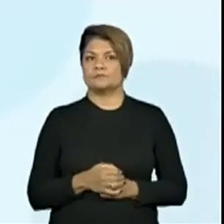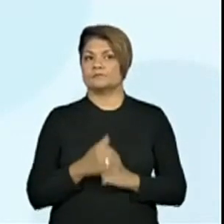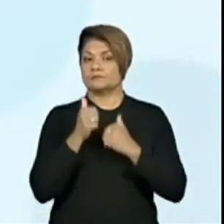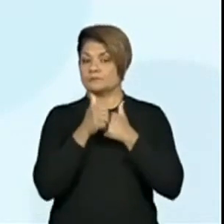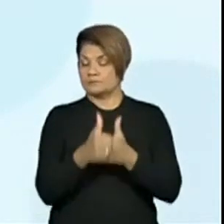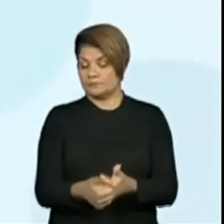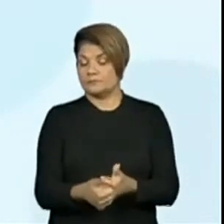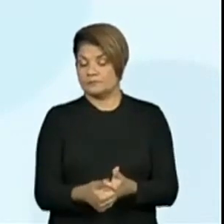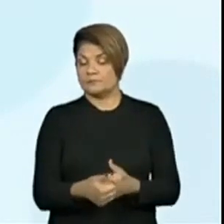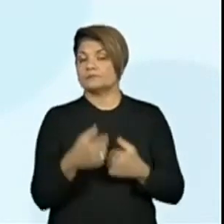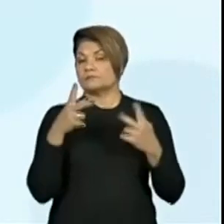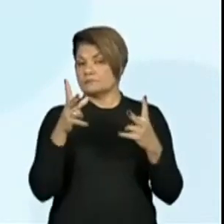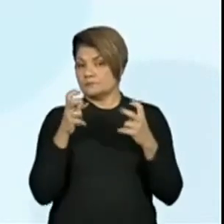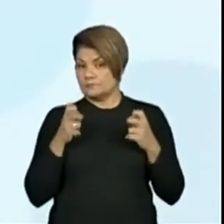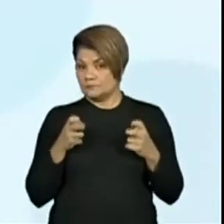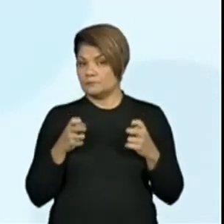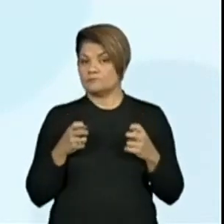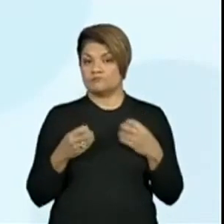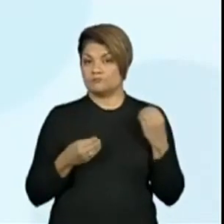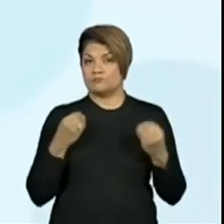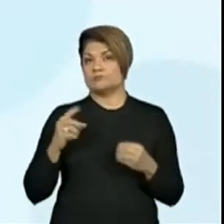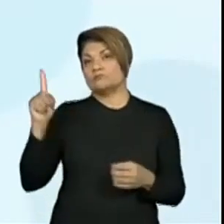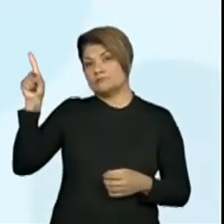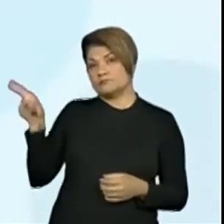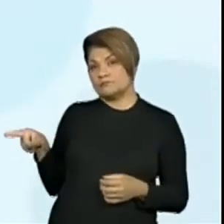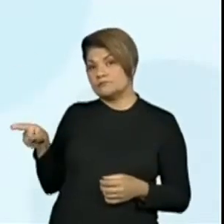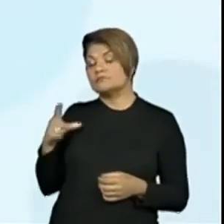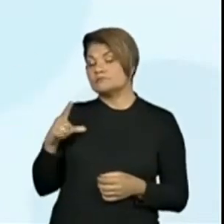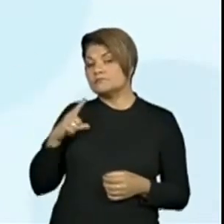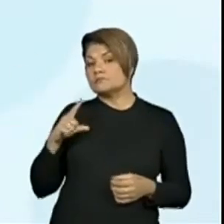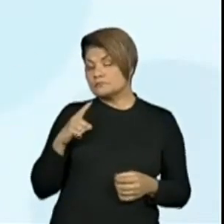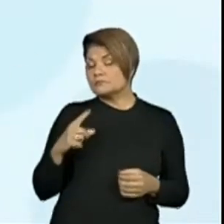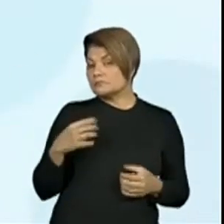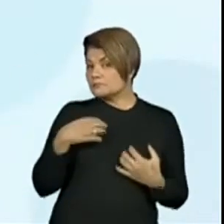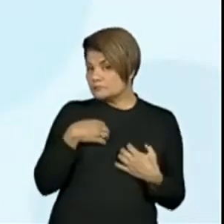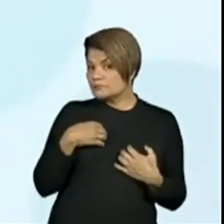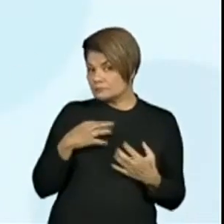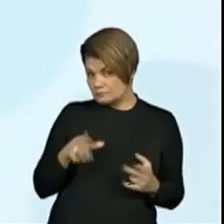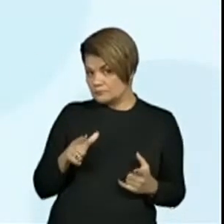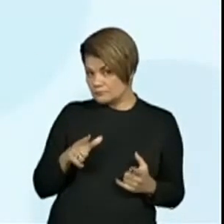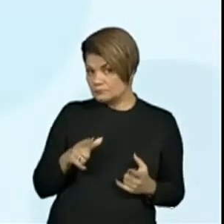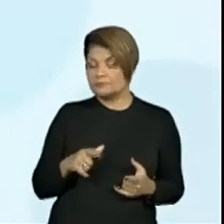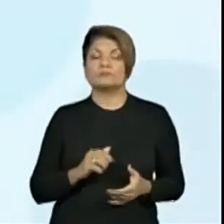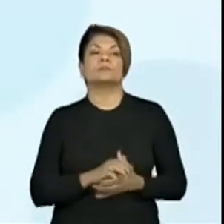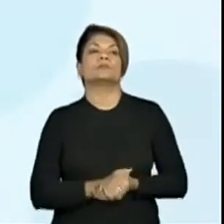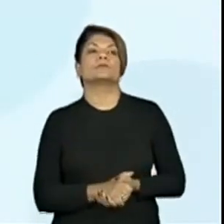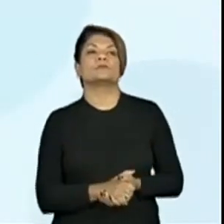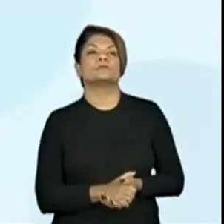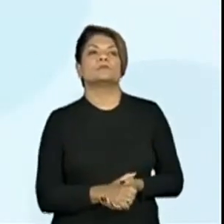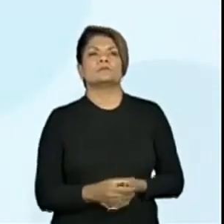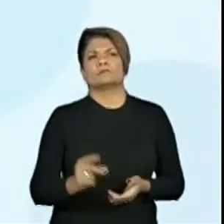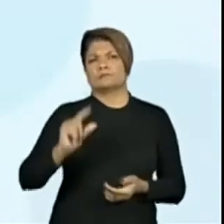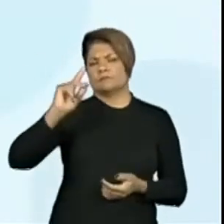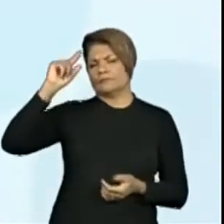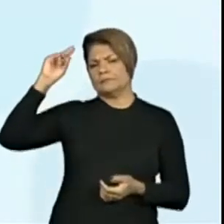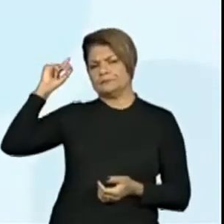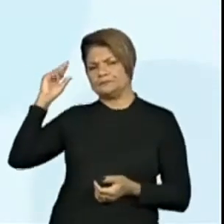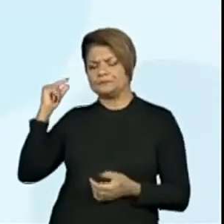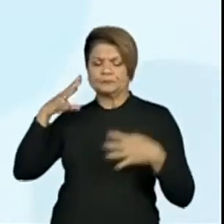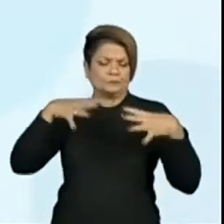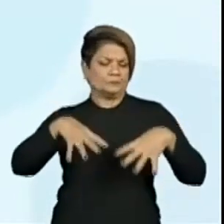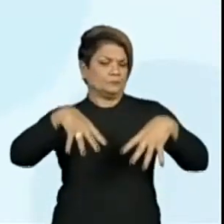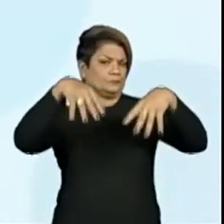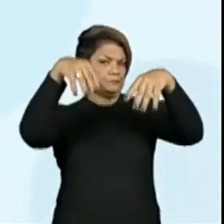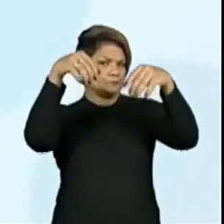perceber o que vem nessa versão. Porque isso aí vai me ajudar na hora de continuar ela. Era uma vez um